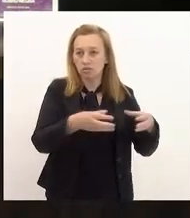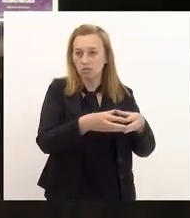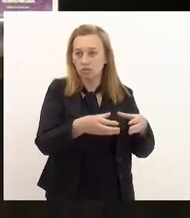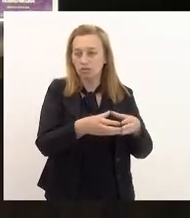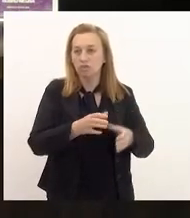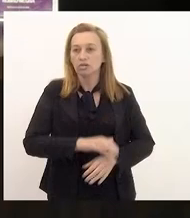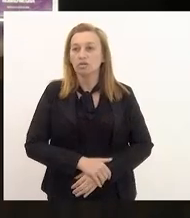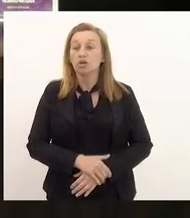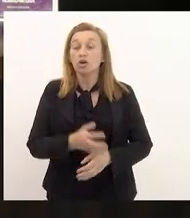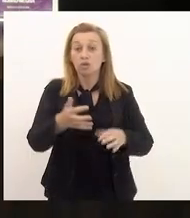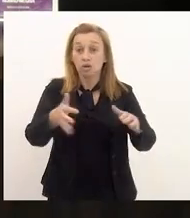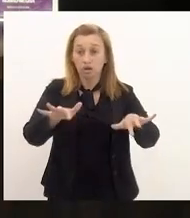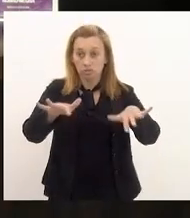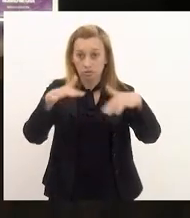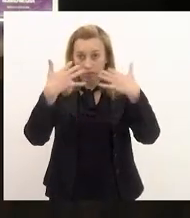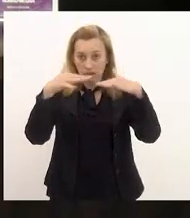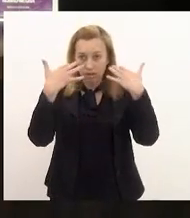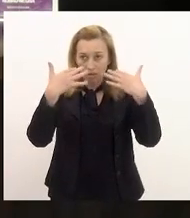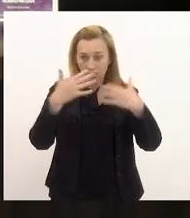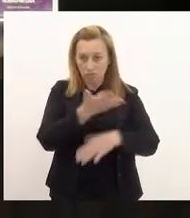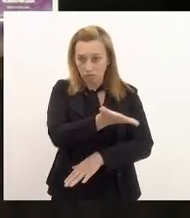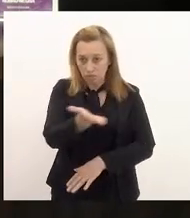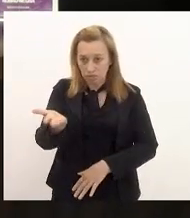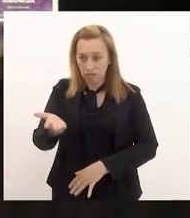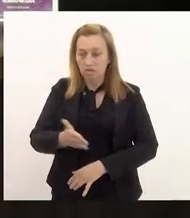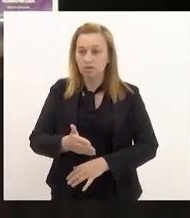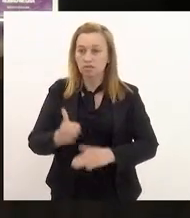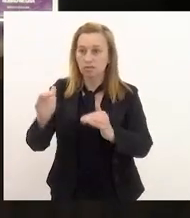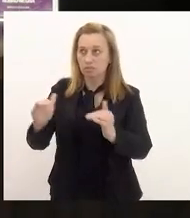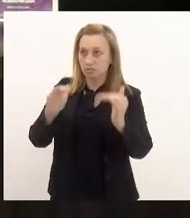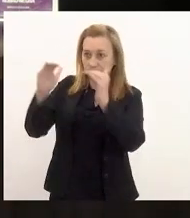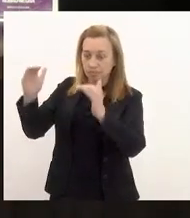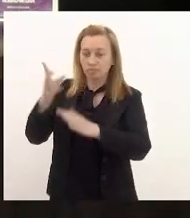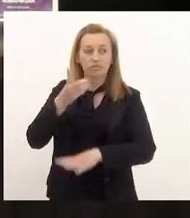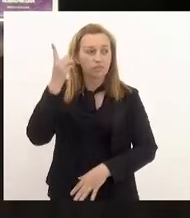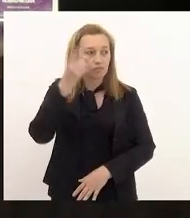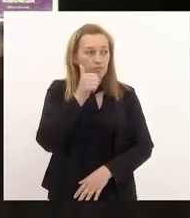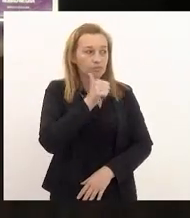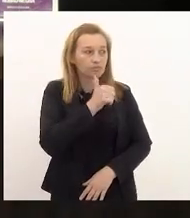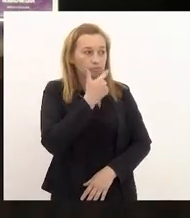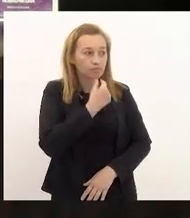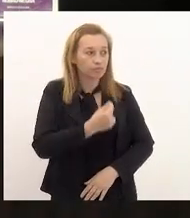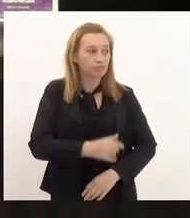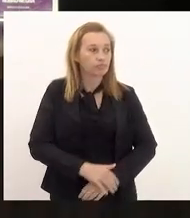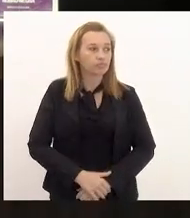Eu quero chamar a atenção, vossas excelências, deputadas e deputados.